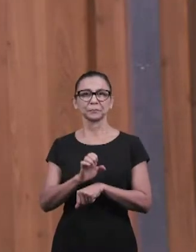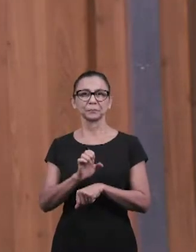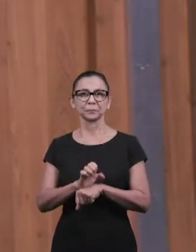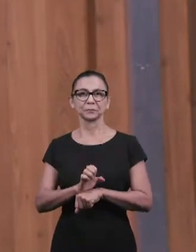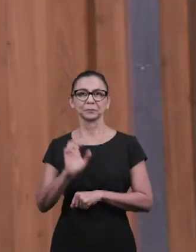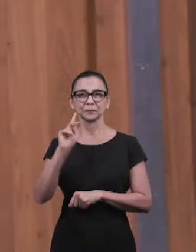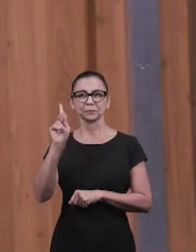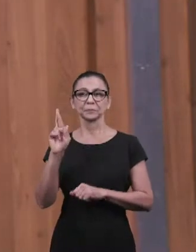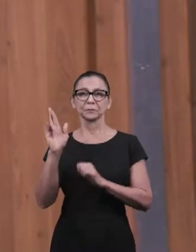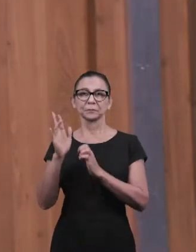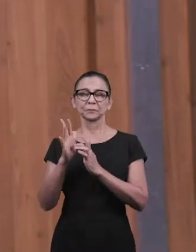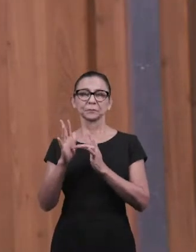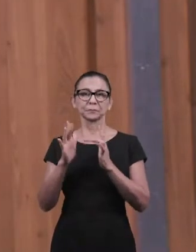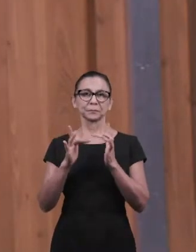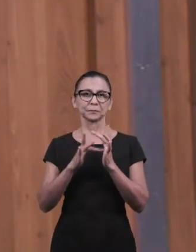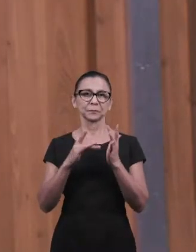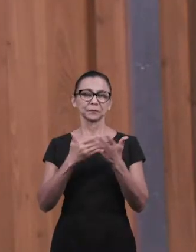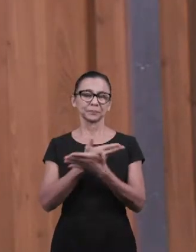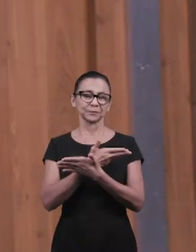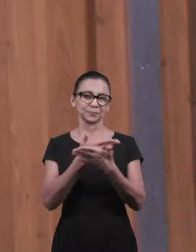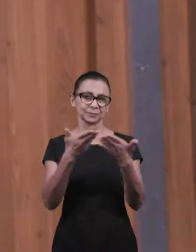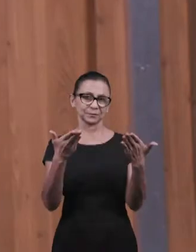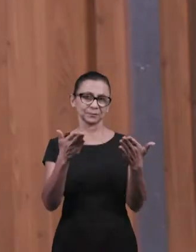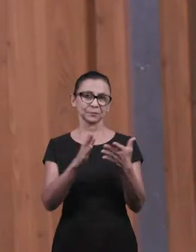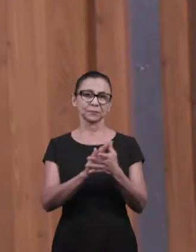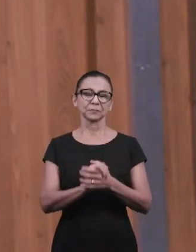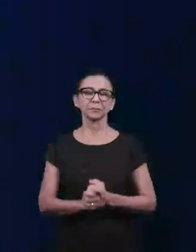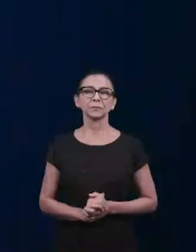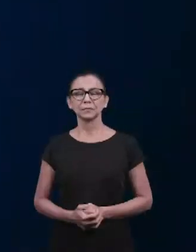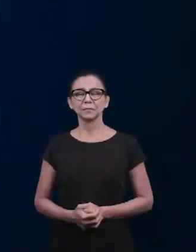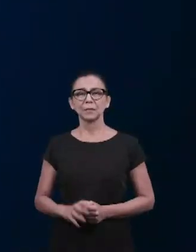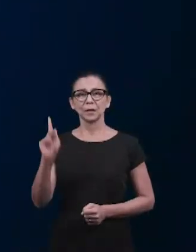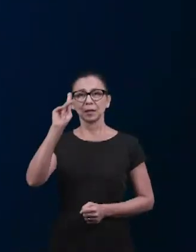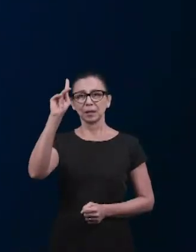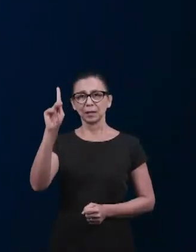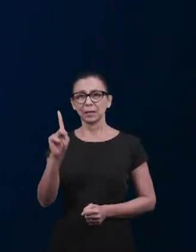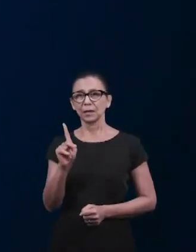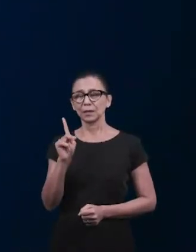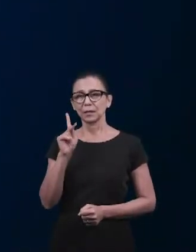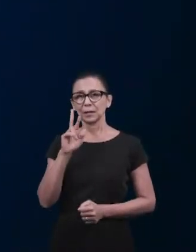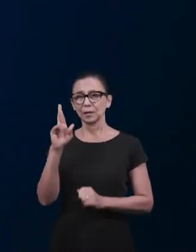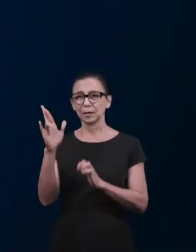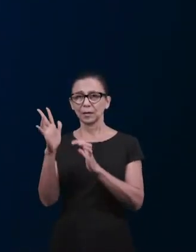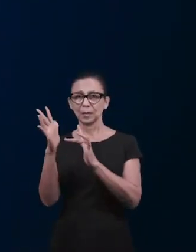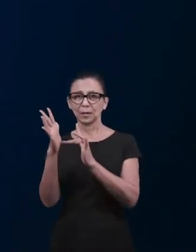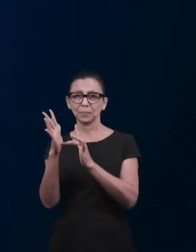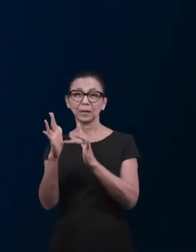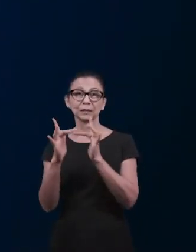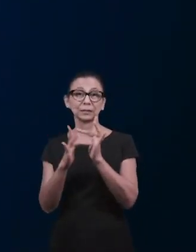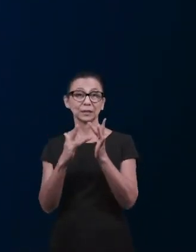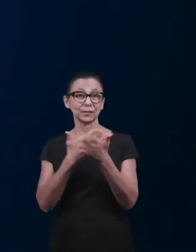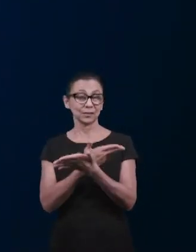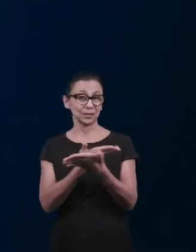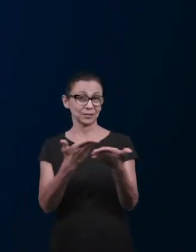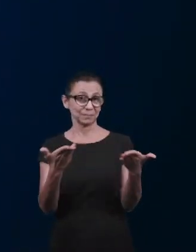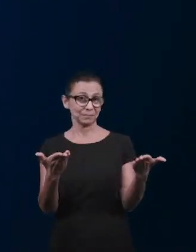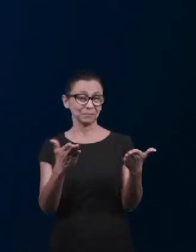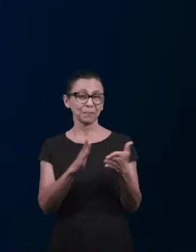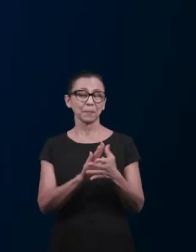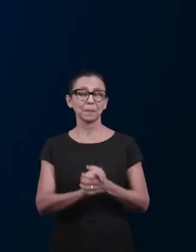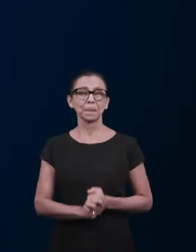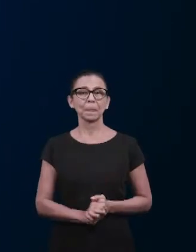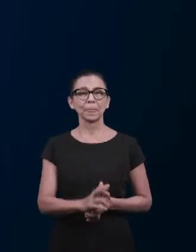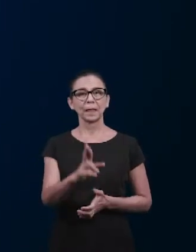do Maranhão. Rebeca, a paz do Senhor Jesus, irmã. A paz do Senhor, irmãos. Respondendo a pergunta de número 3,